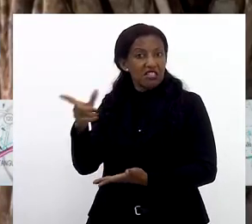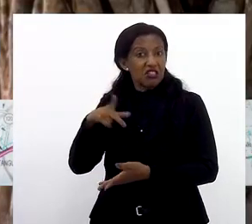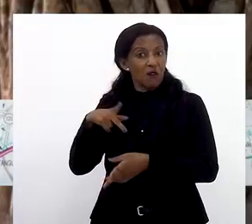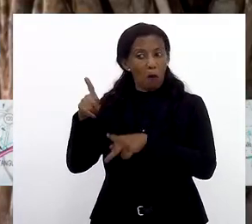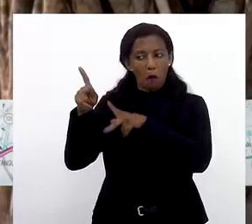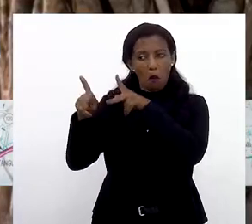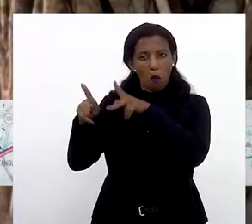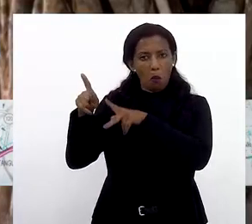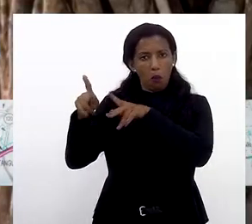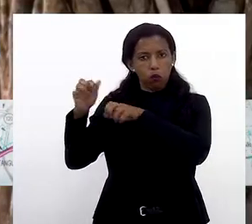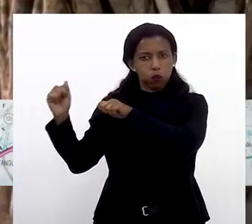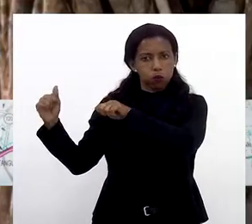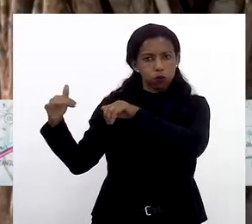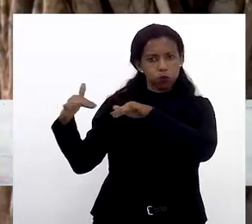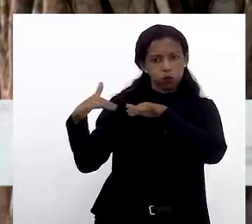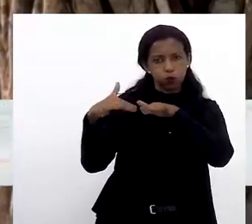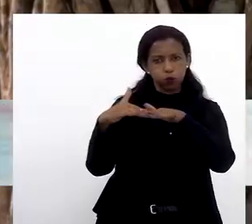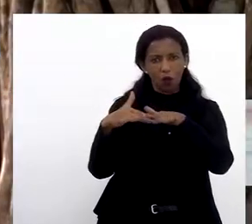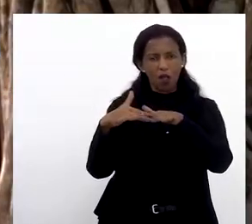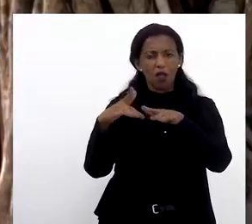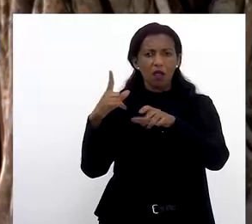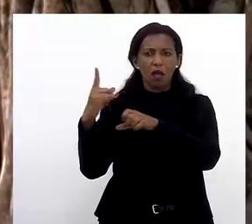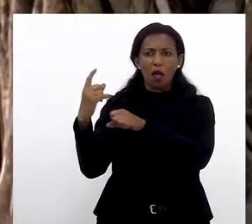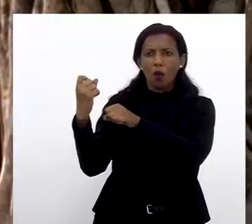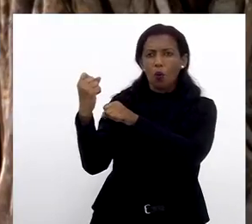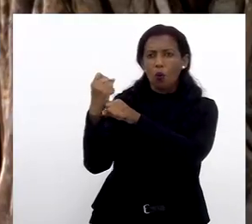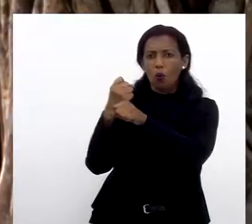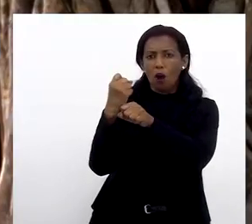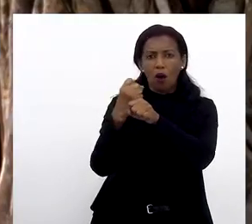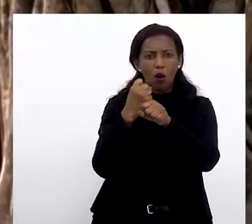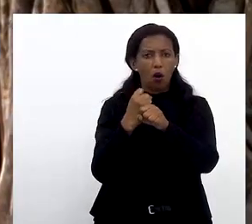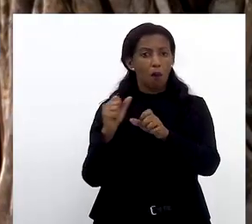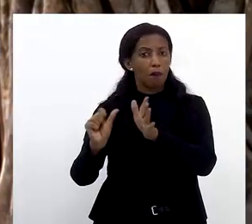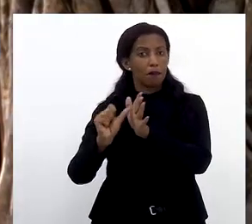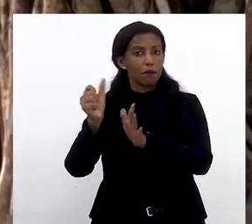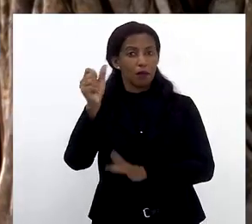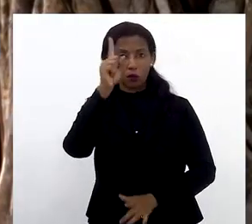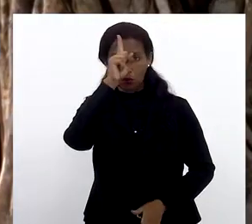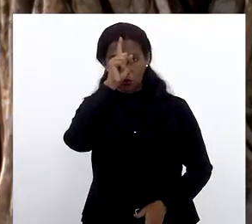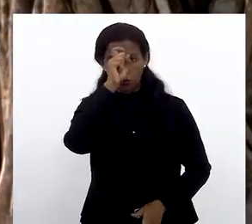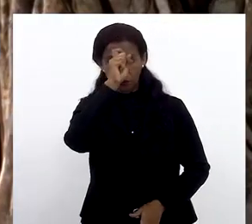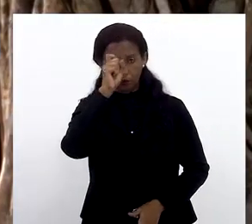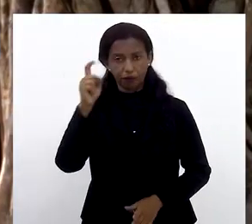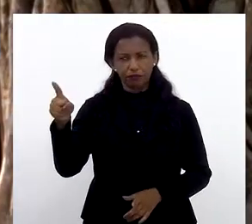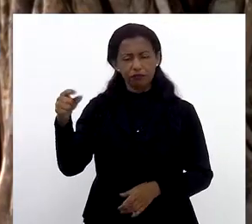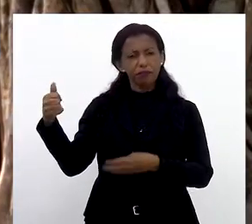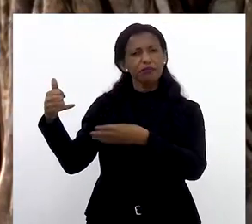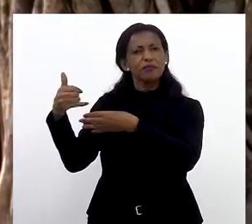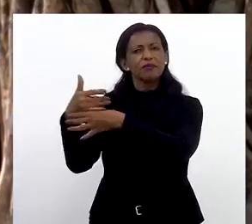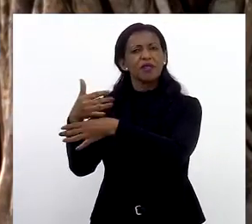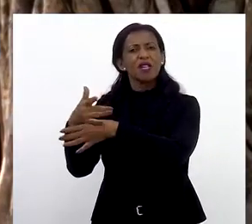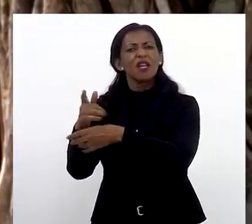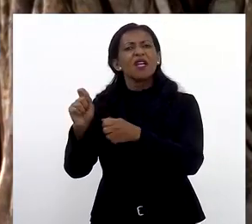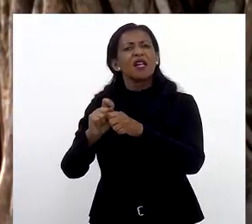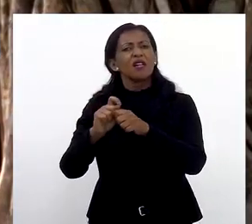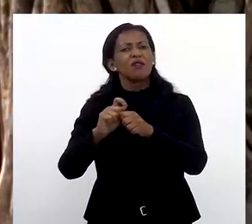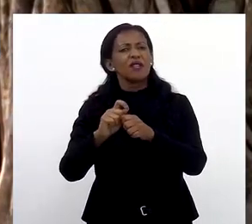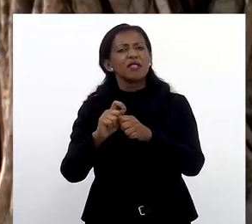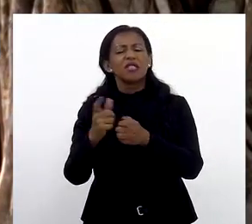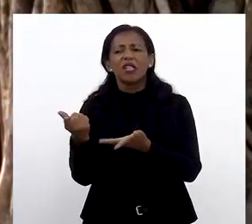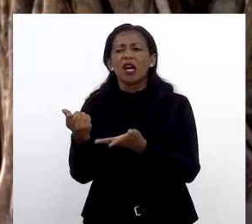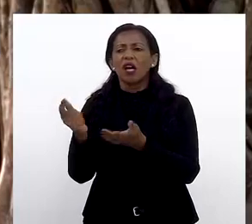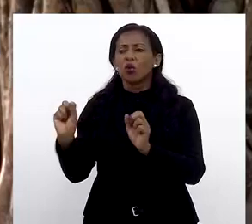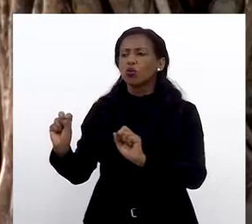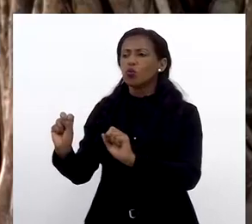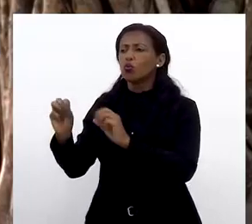tivemos um movimento popular e social que culminou com a construção do primeiro hospital da cidade. Ele fazia